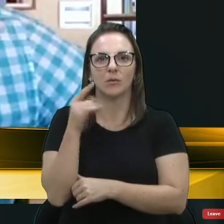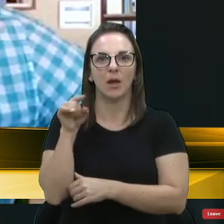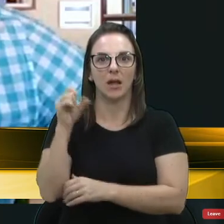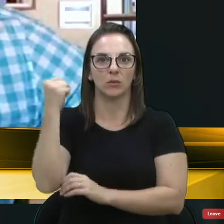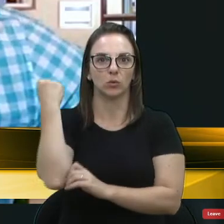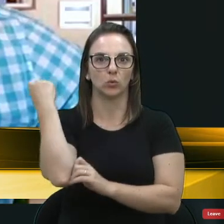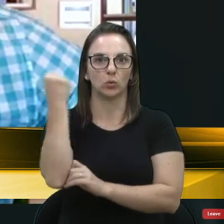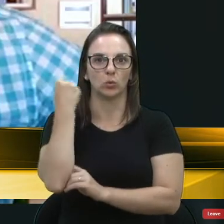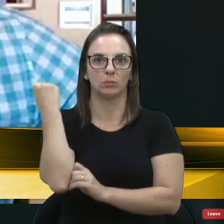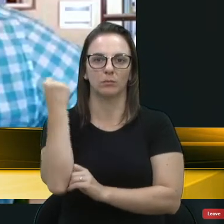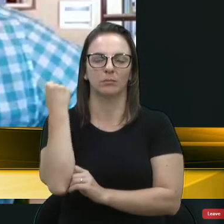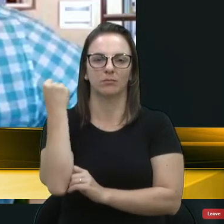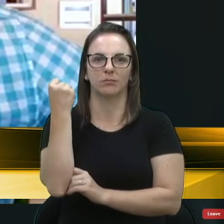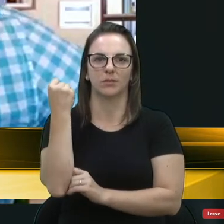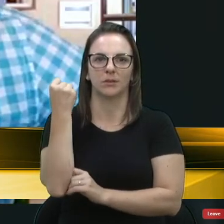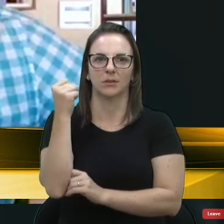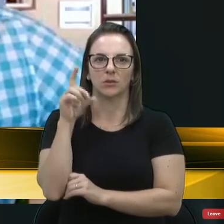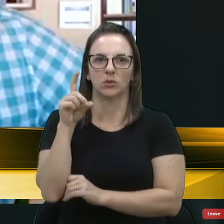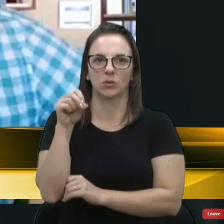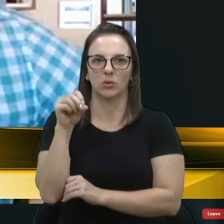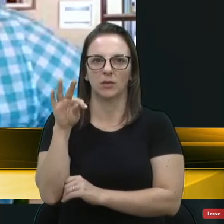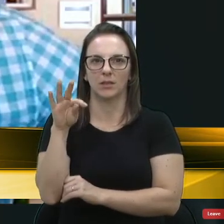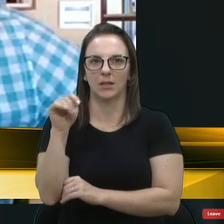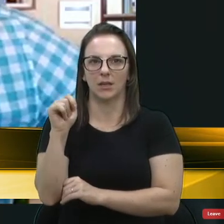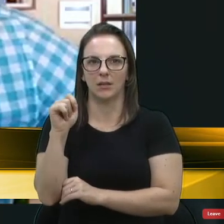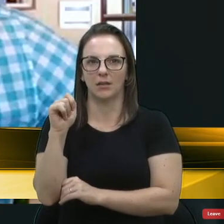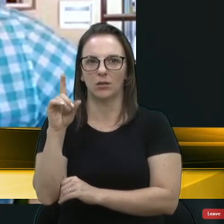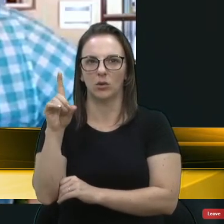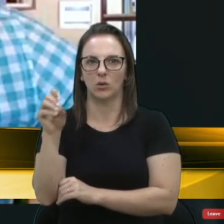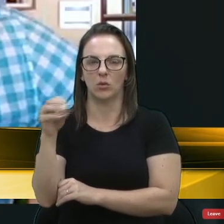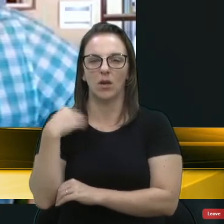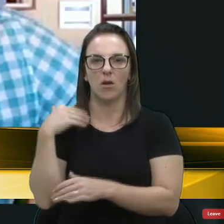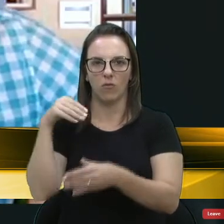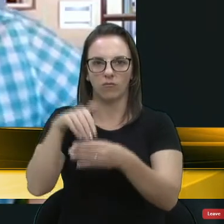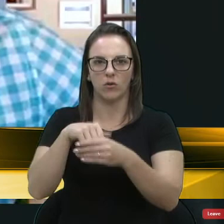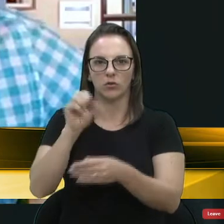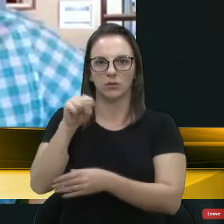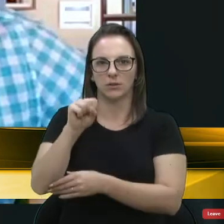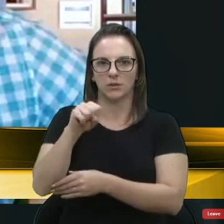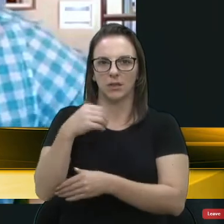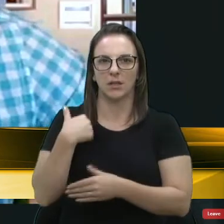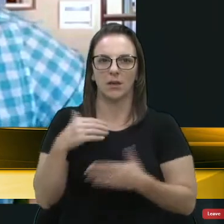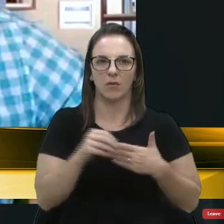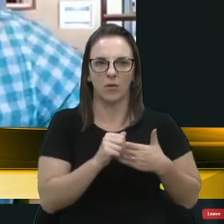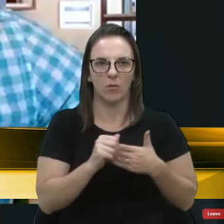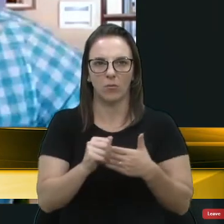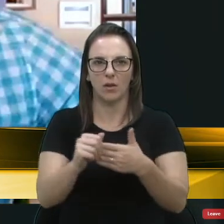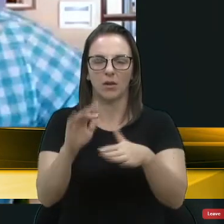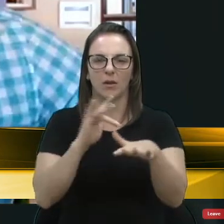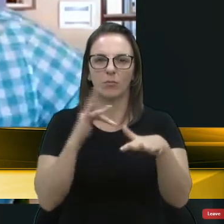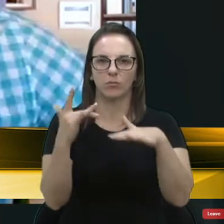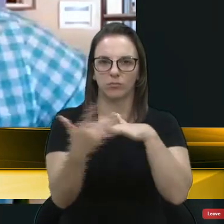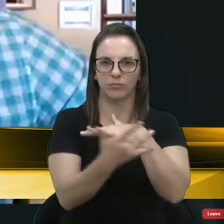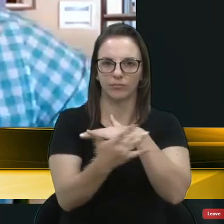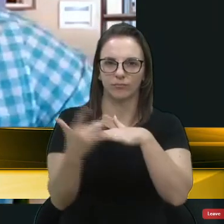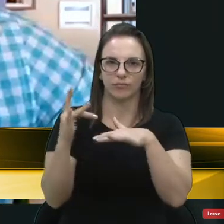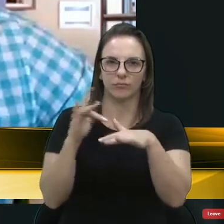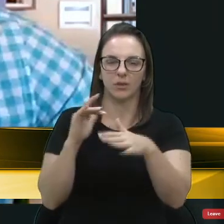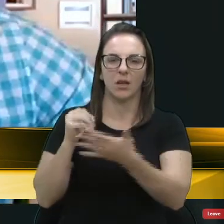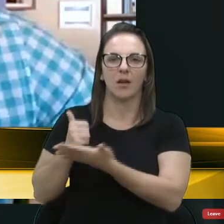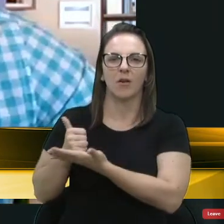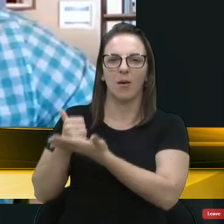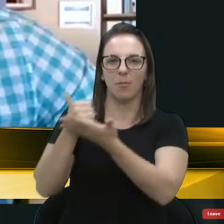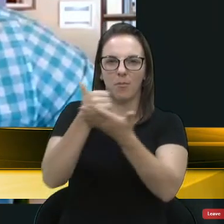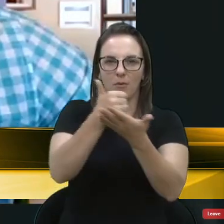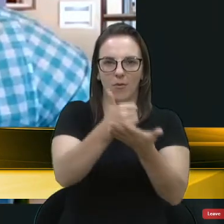Então, voto favorável. Eu acompanhei nas redes sociais o apoio a essa frente.